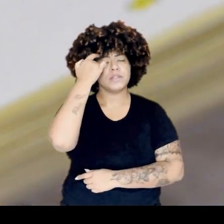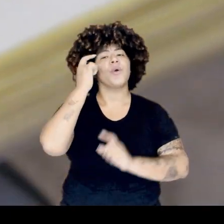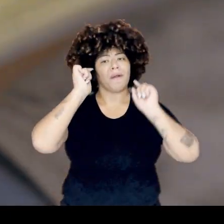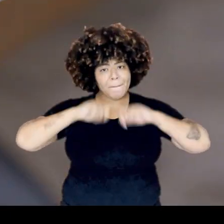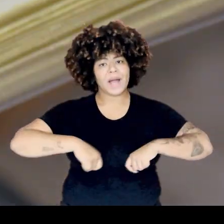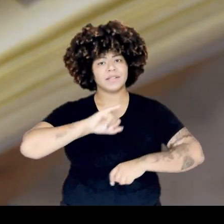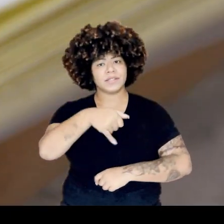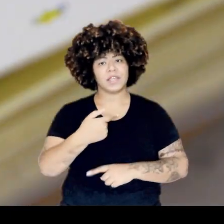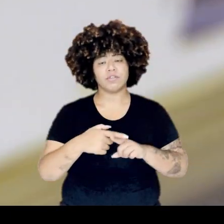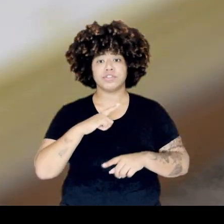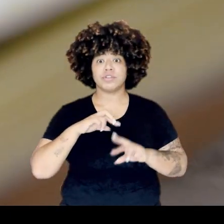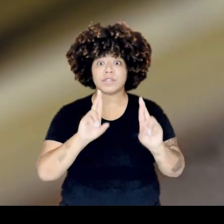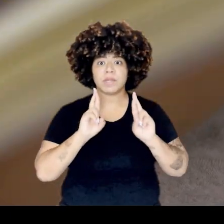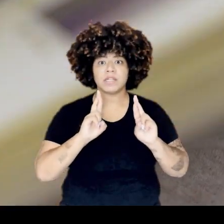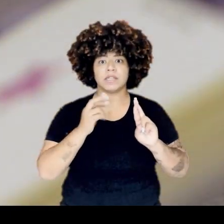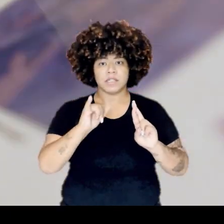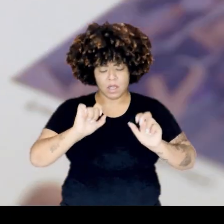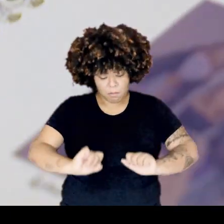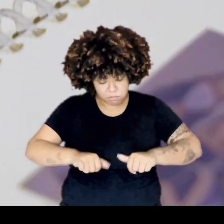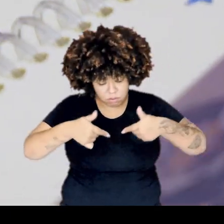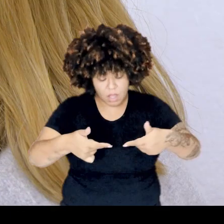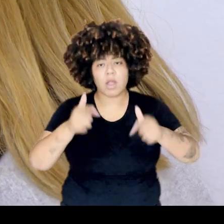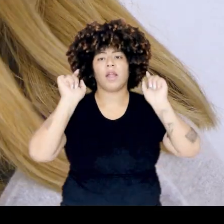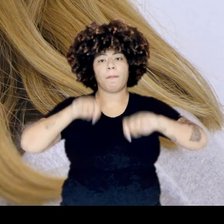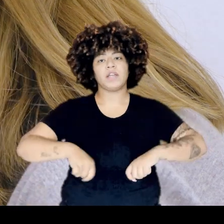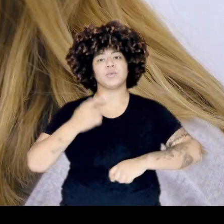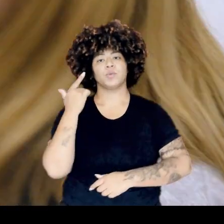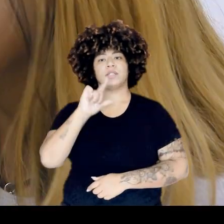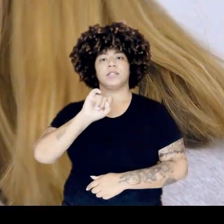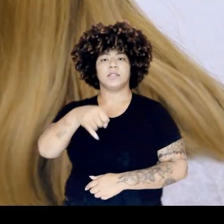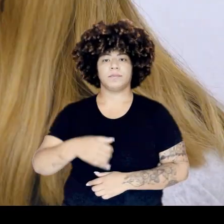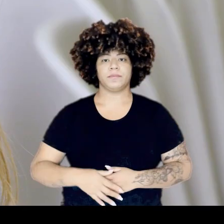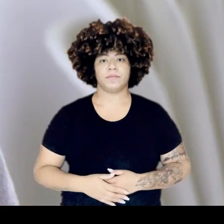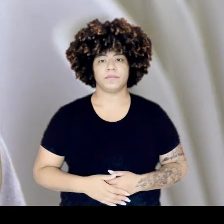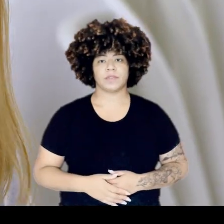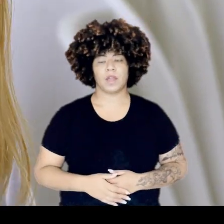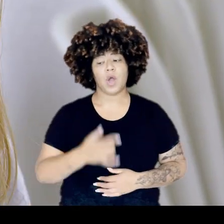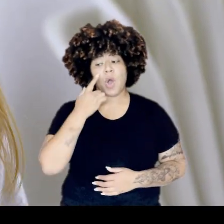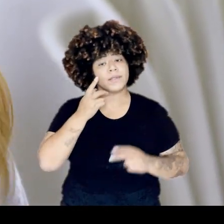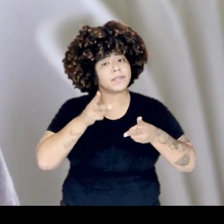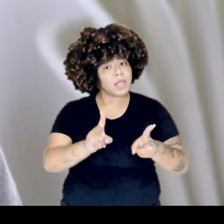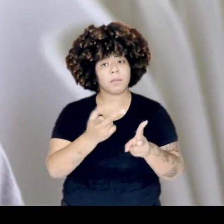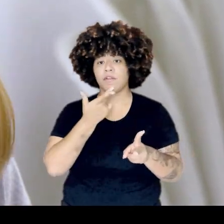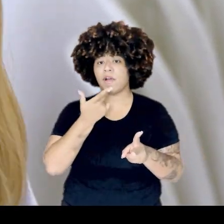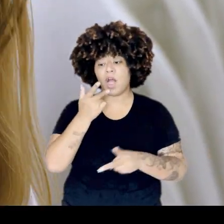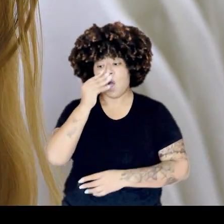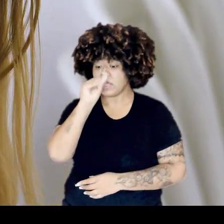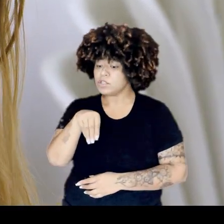conseguir, me desse esperança de que se eu me esforçasse por mim mesma, eu ia conseguir. Não desistir.